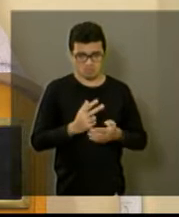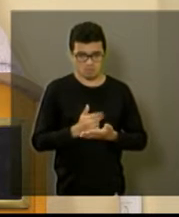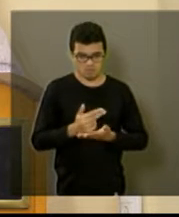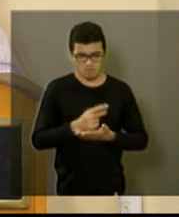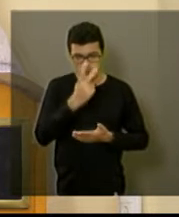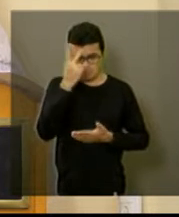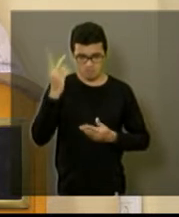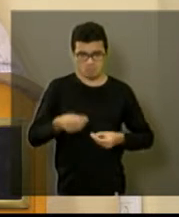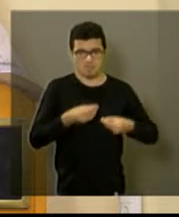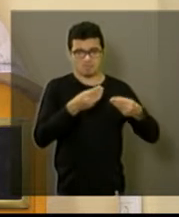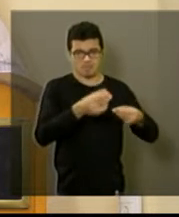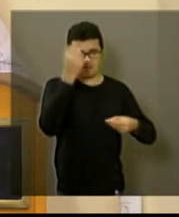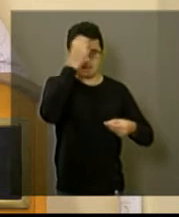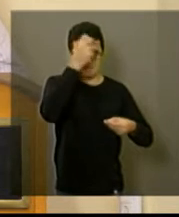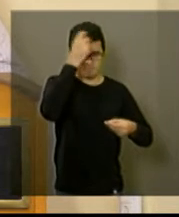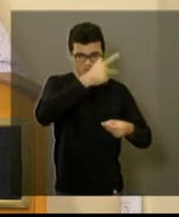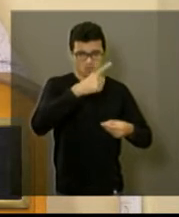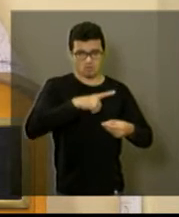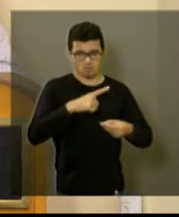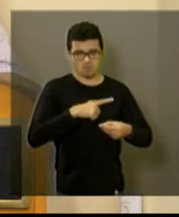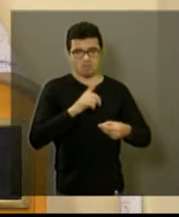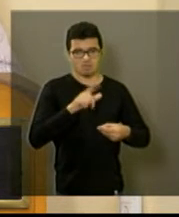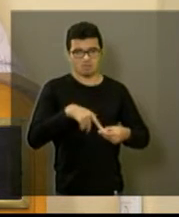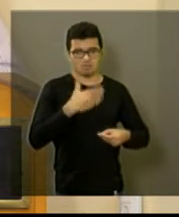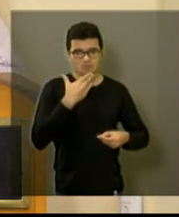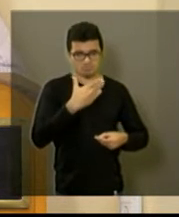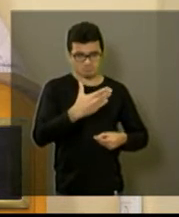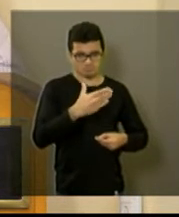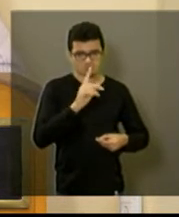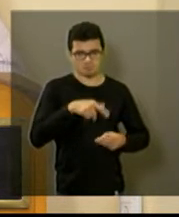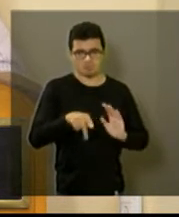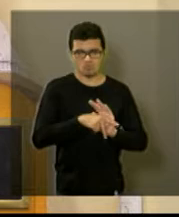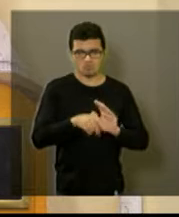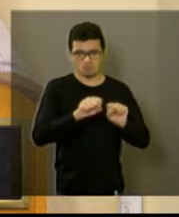prefeitura, abre o requerimento, isso é tudo via sistema.